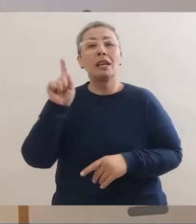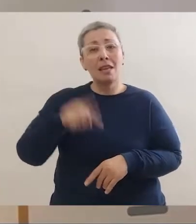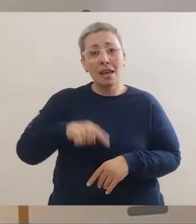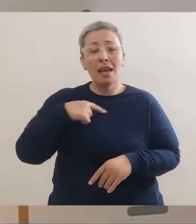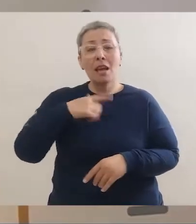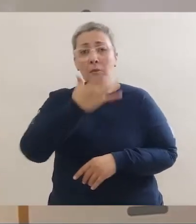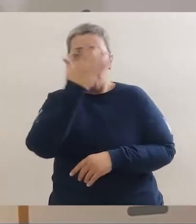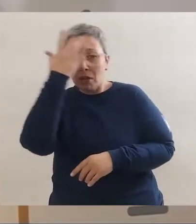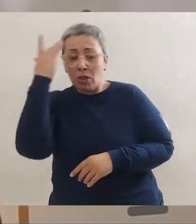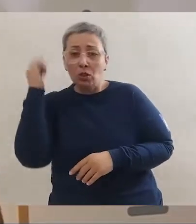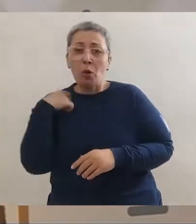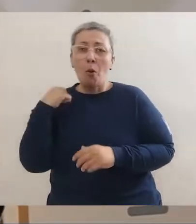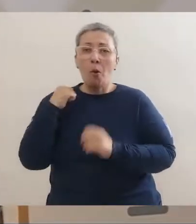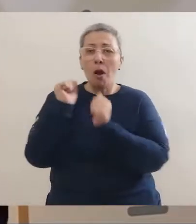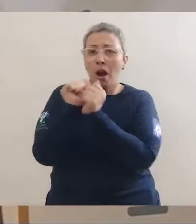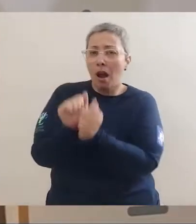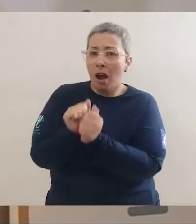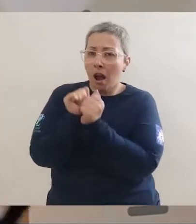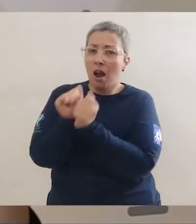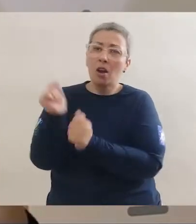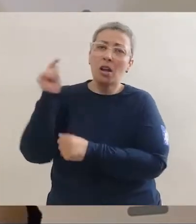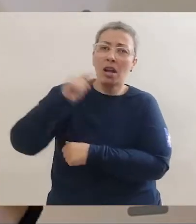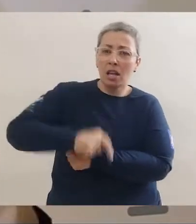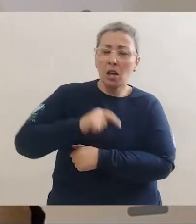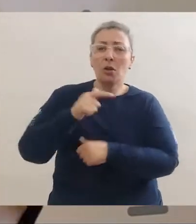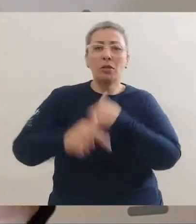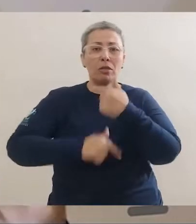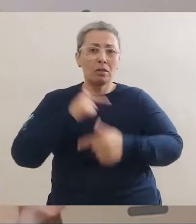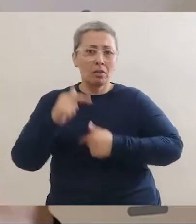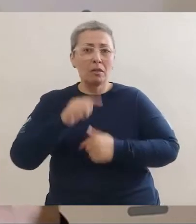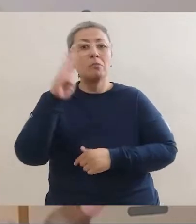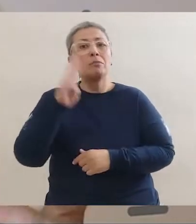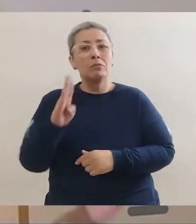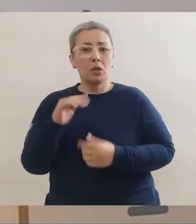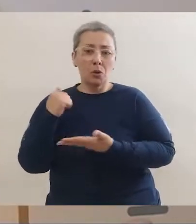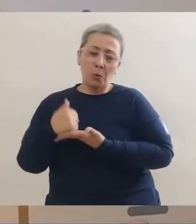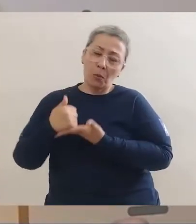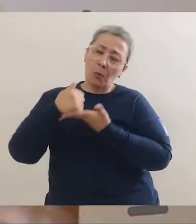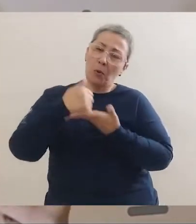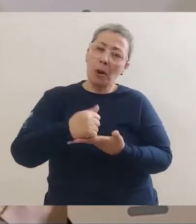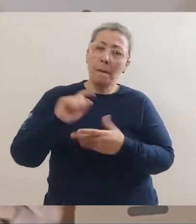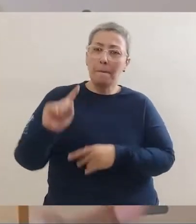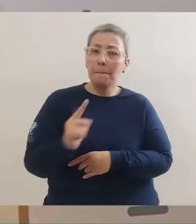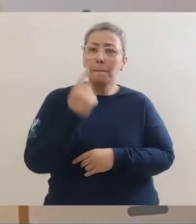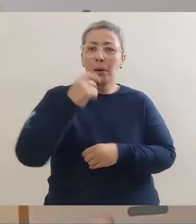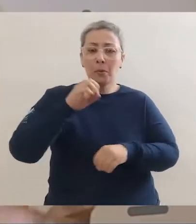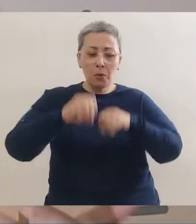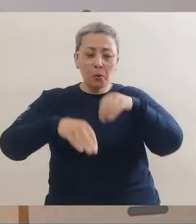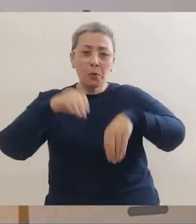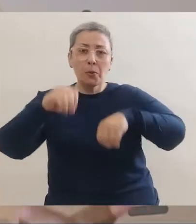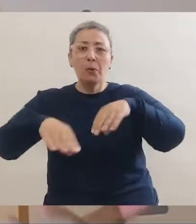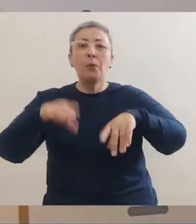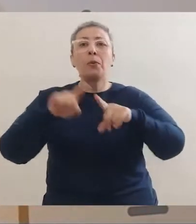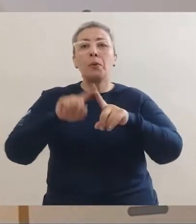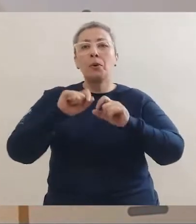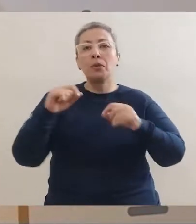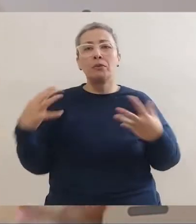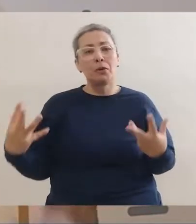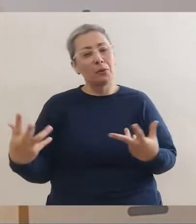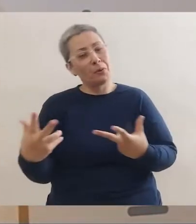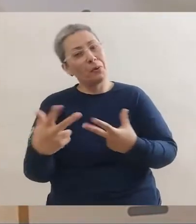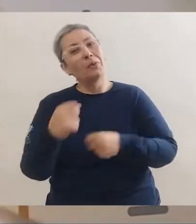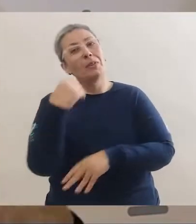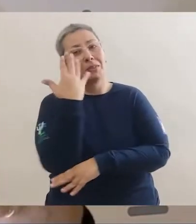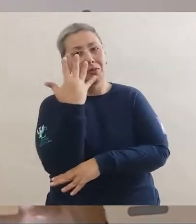na África. Dizem que as pessoas que foram forçadas a vir para o Brasil para trabalhar é que trouxeram as primeiras sementes